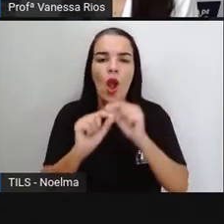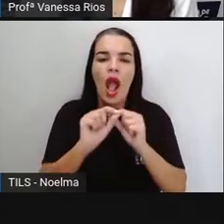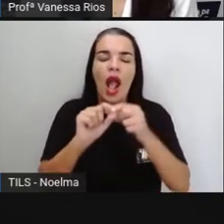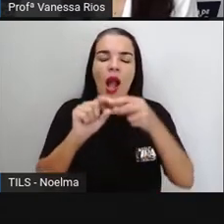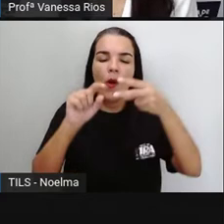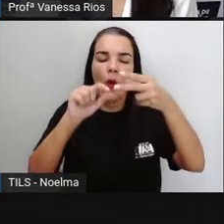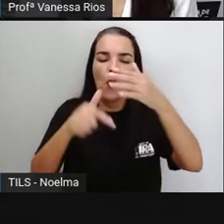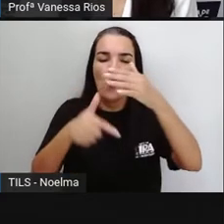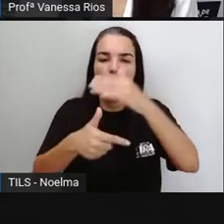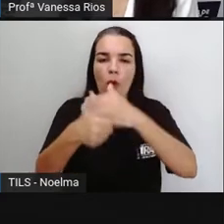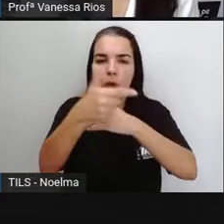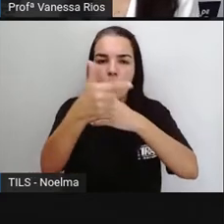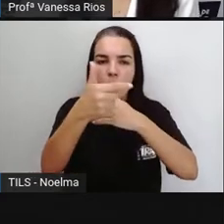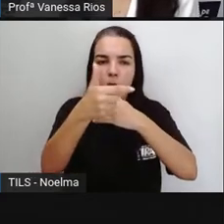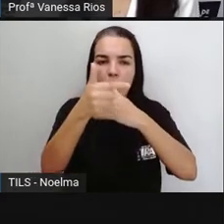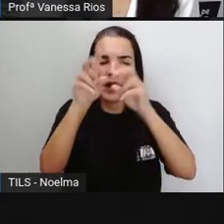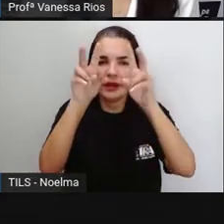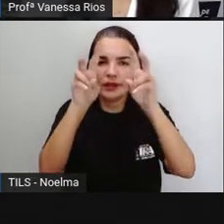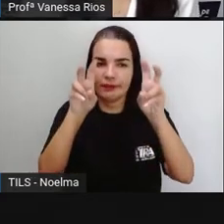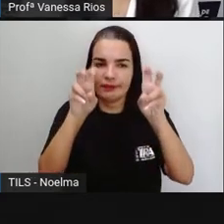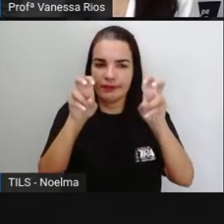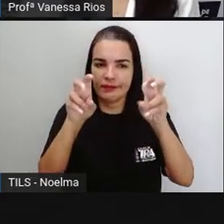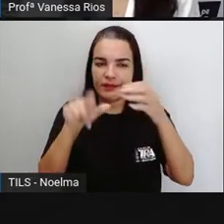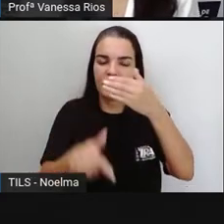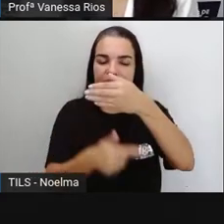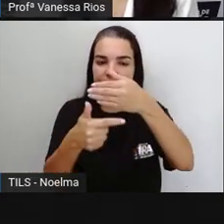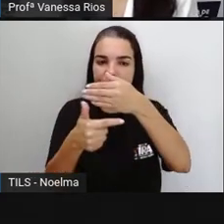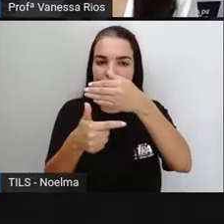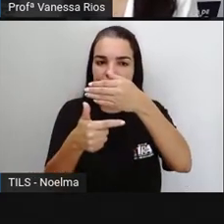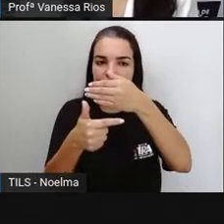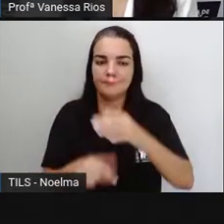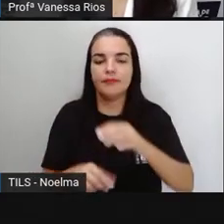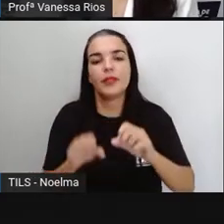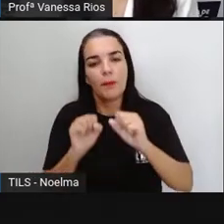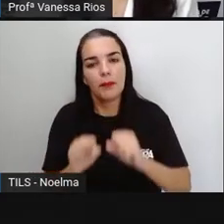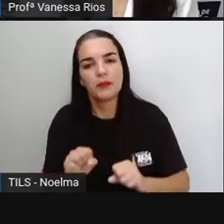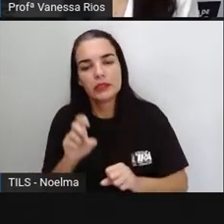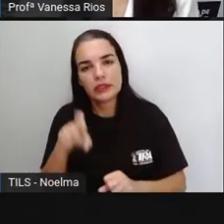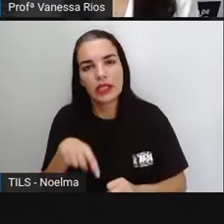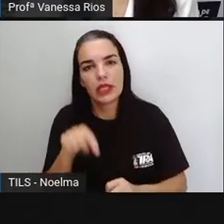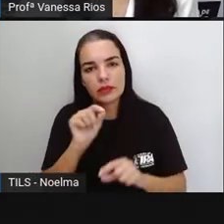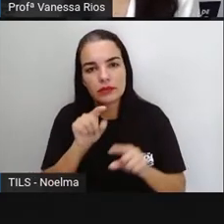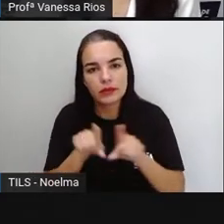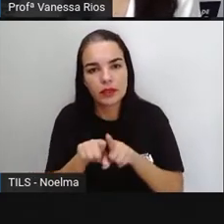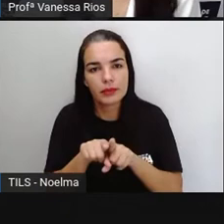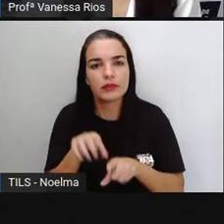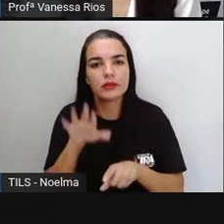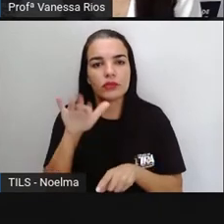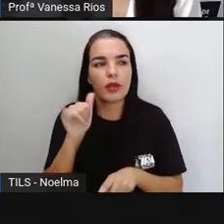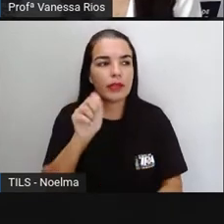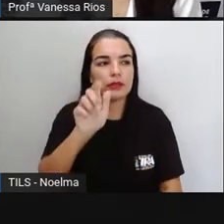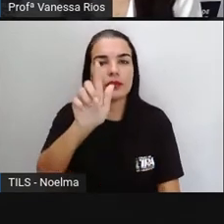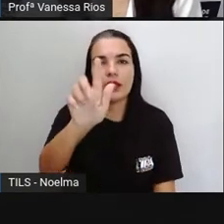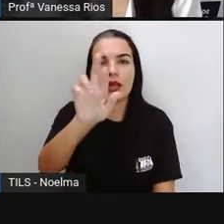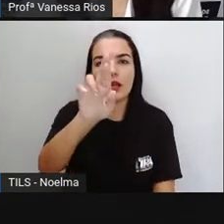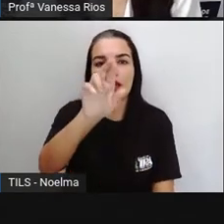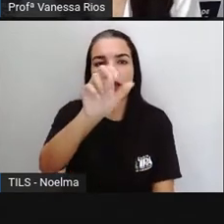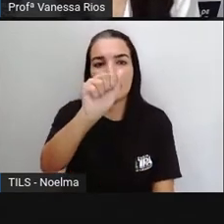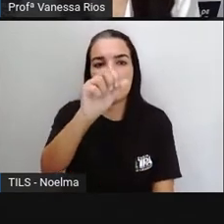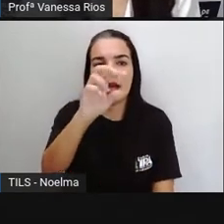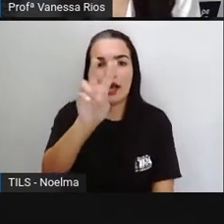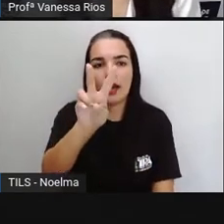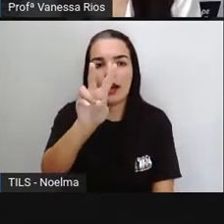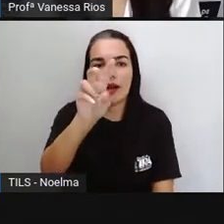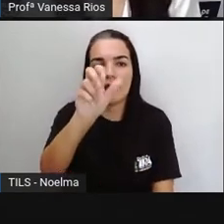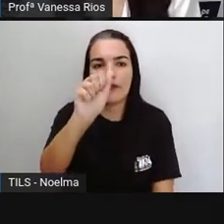subtítulo, o título auxiliar, ou pode ser chamado também de gravata, que é um subtítulo